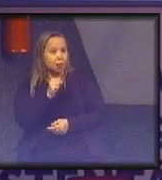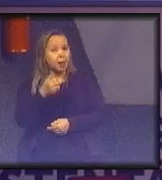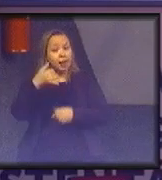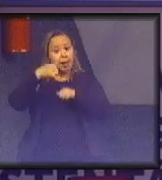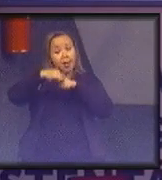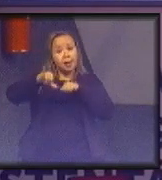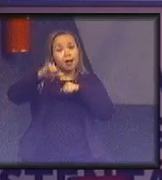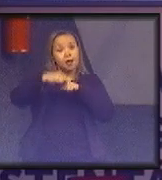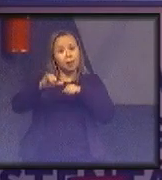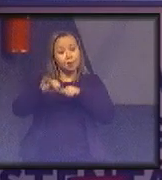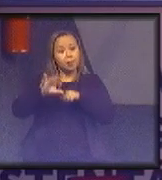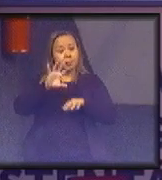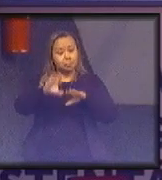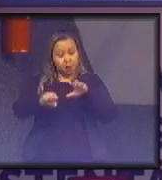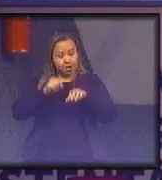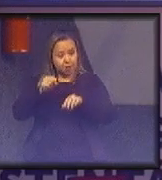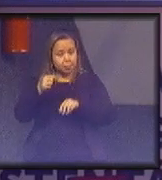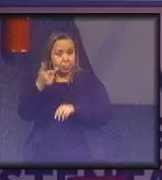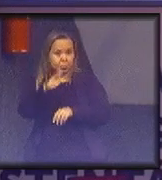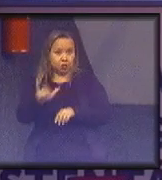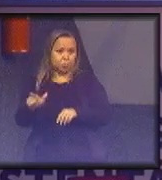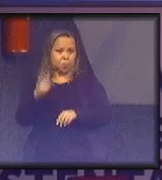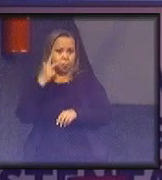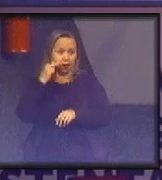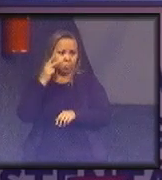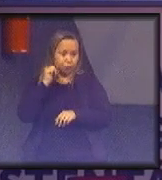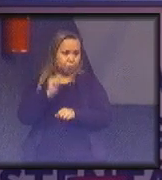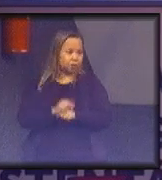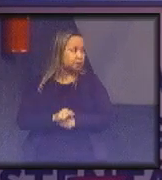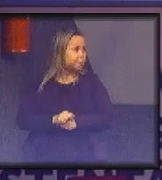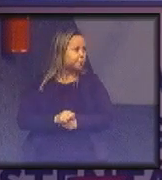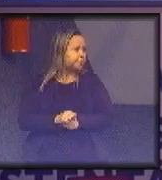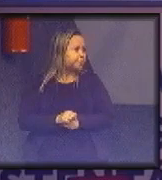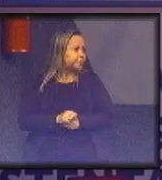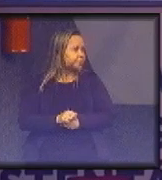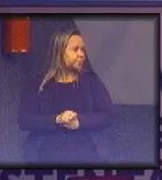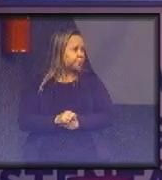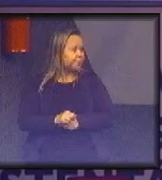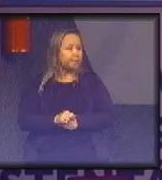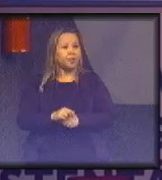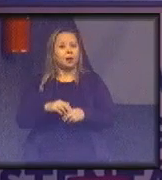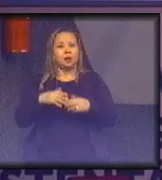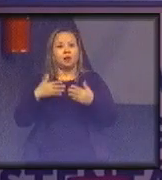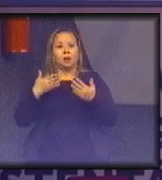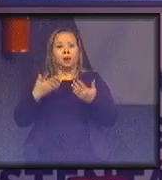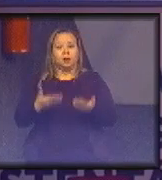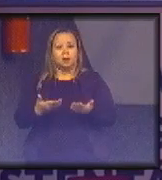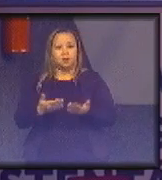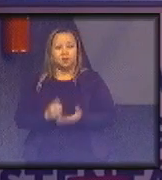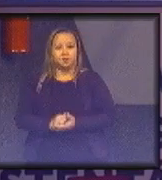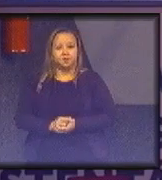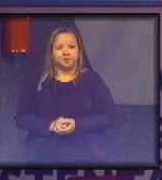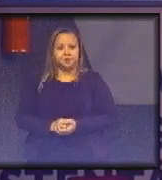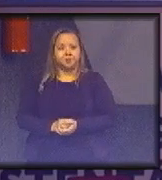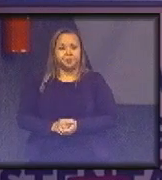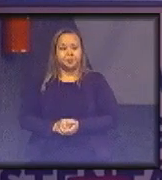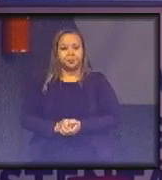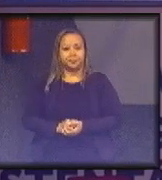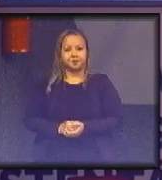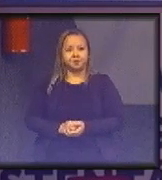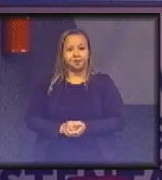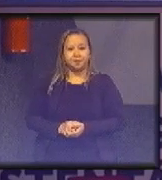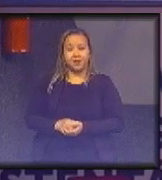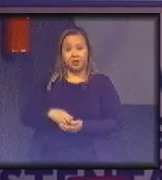e a consequência de degradação da natureza. Provavelmente, o doutor Nelson fica um pouco horrorizado com essa definição, que é absolutamente